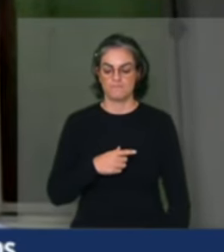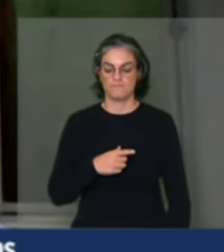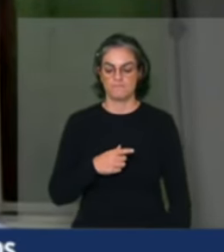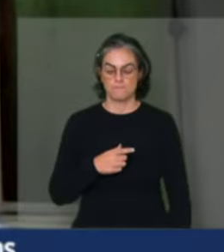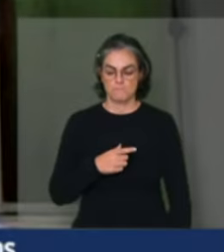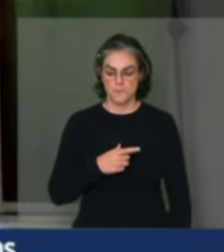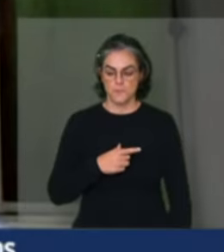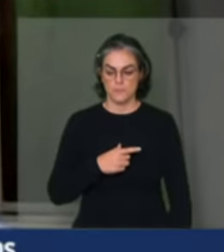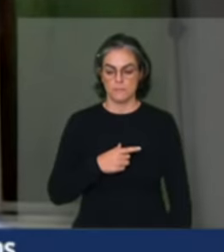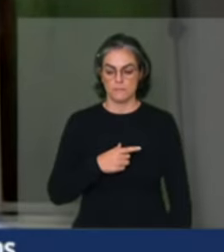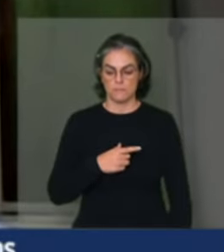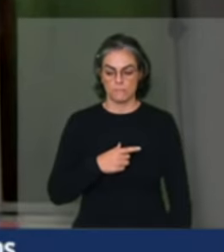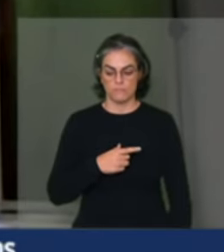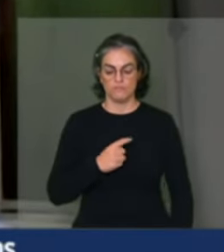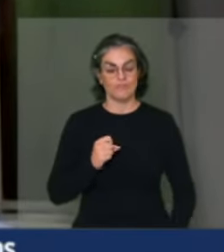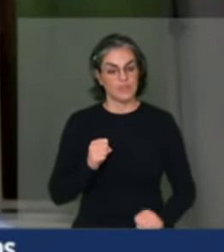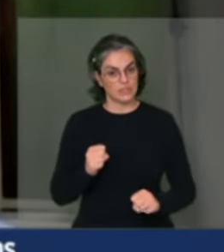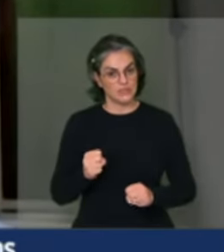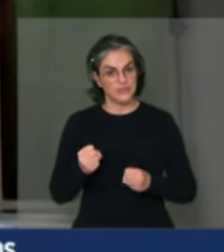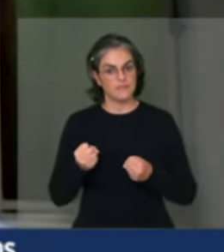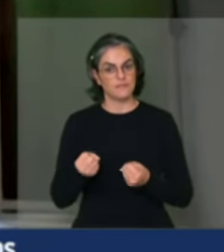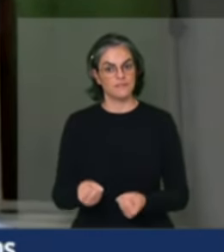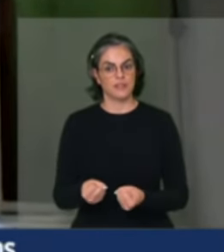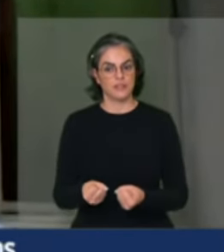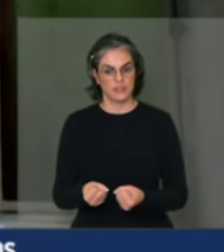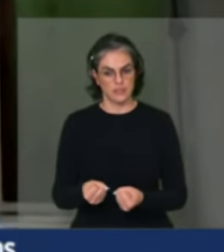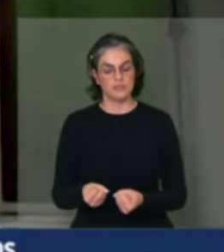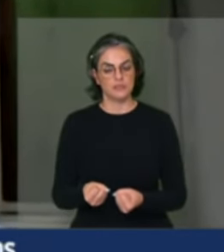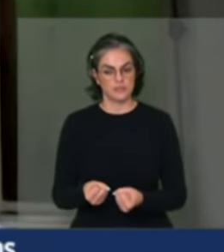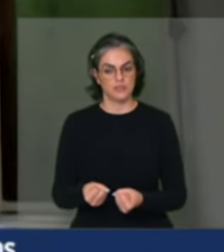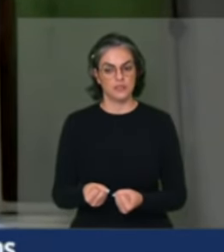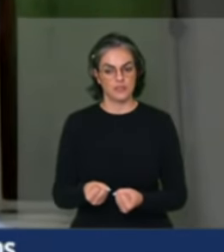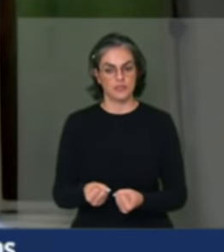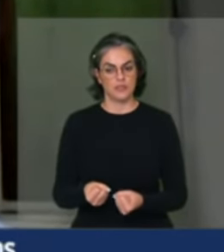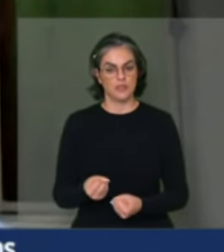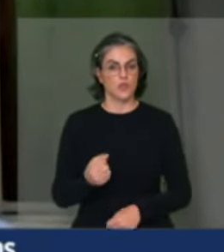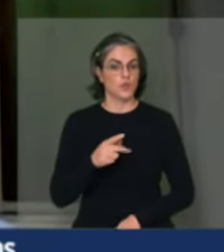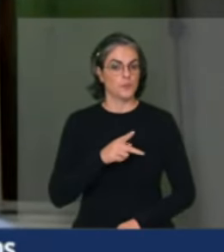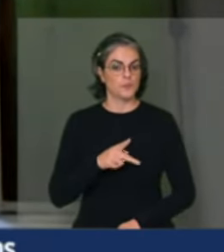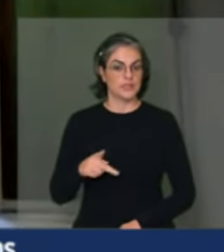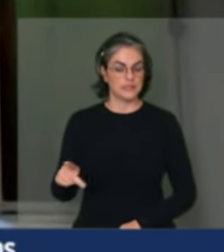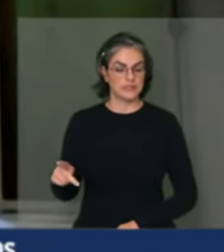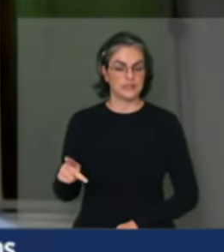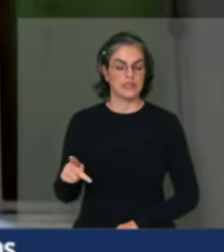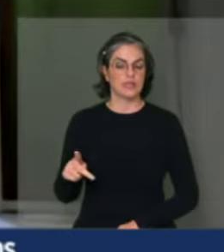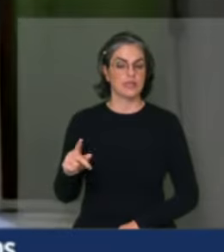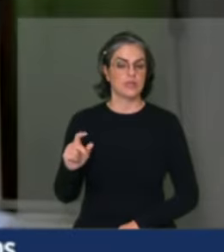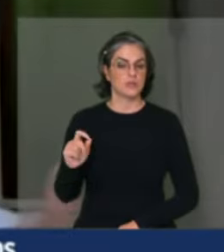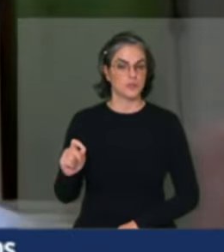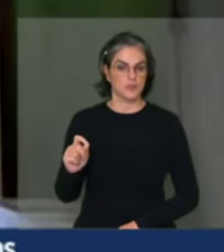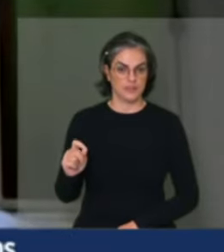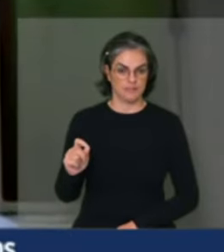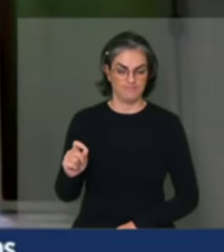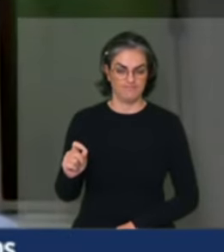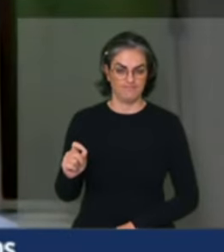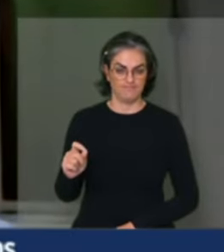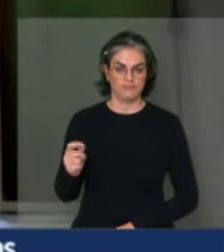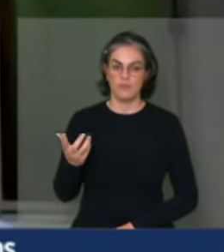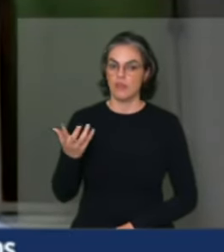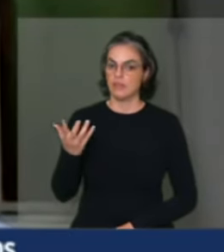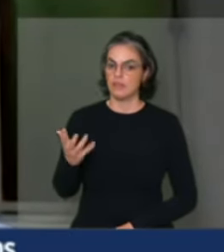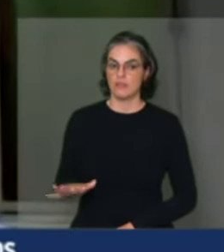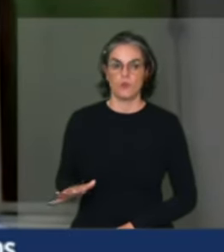defesa, oposição do governo e do presidente da república em vetar qualquer avanço, qualquer